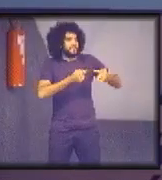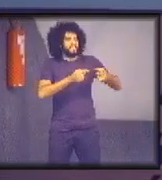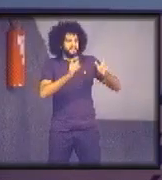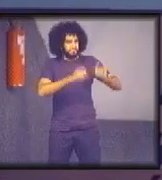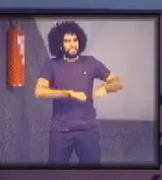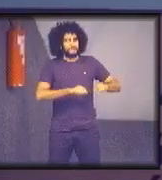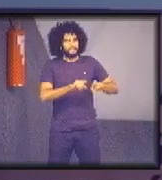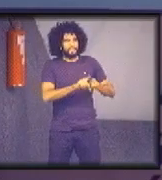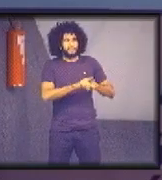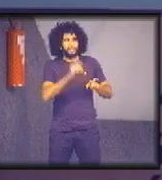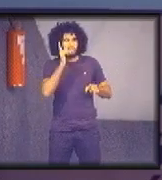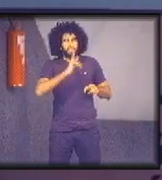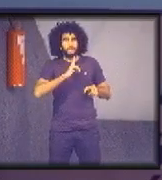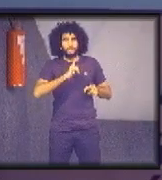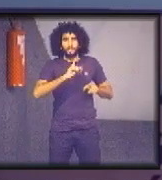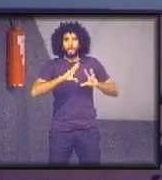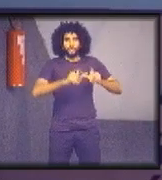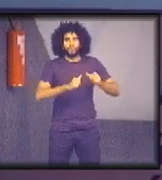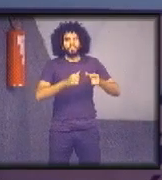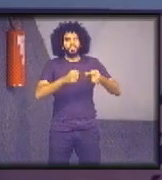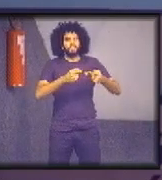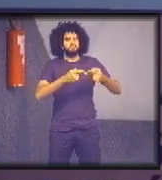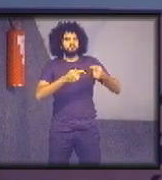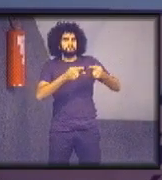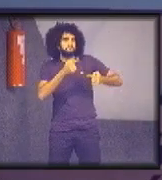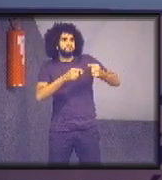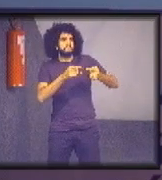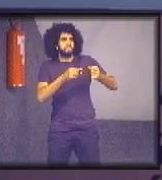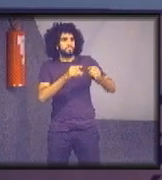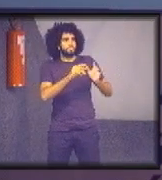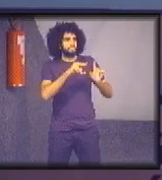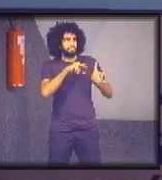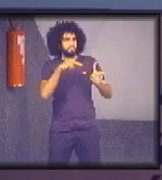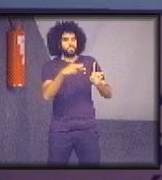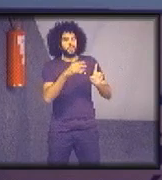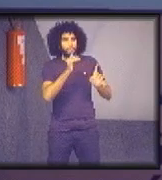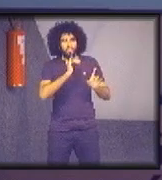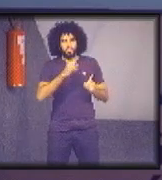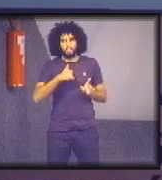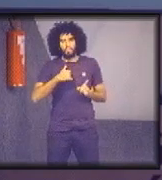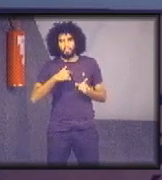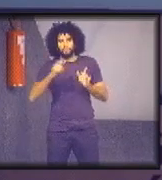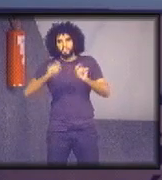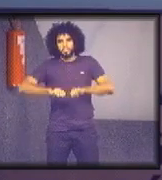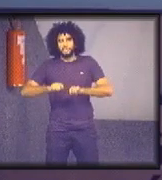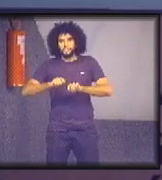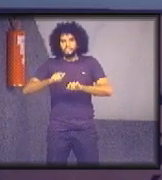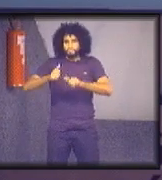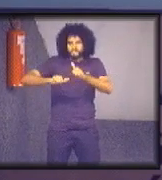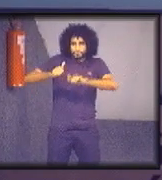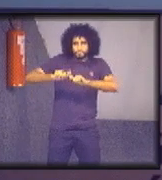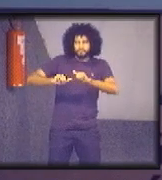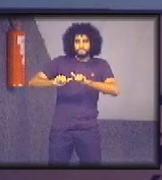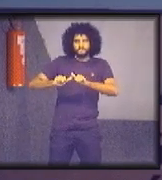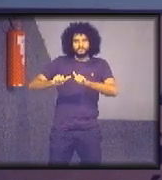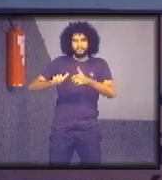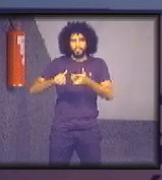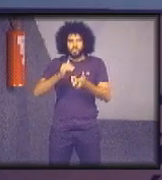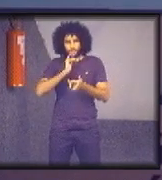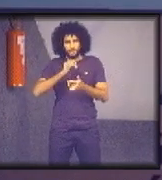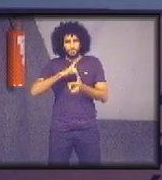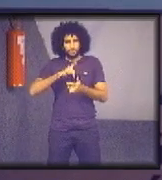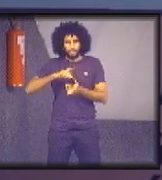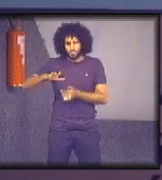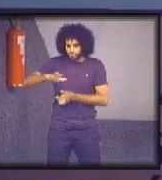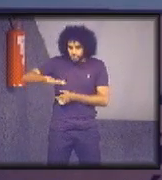consiga levar em consideração essas questões. Então, até que ponto eu posso medir? Então, gente está trabalhando ali por metro quadrado,